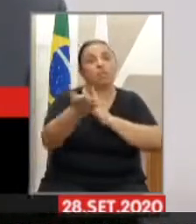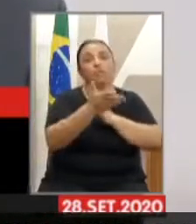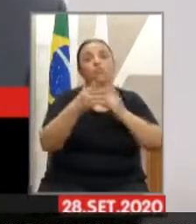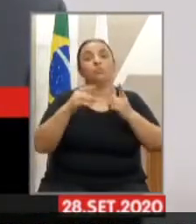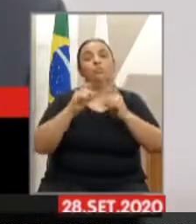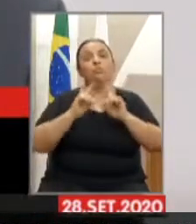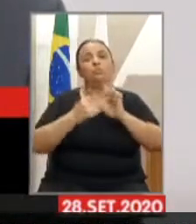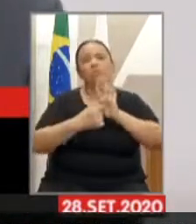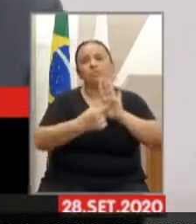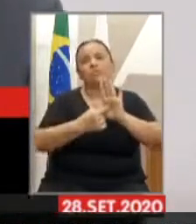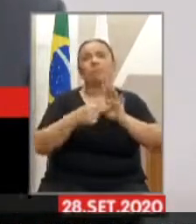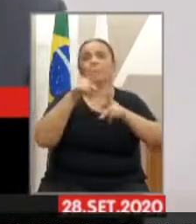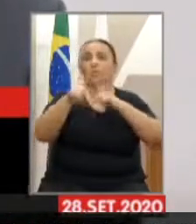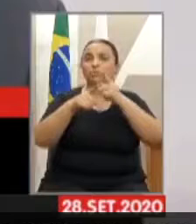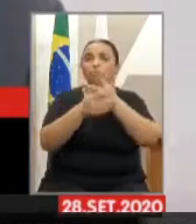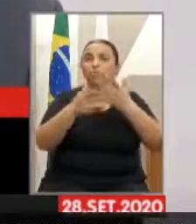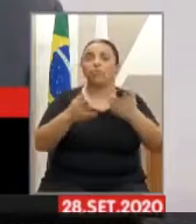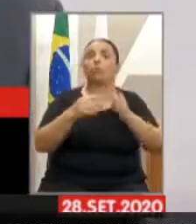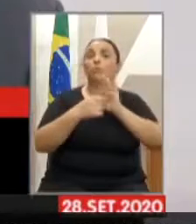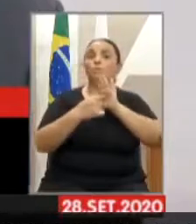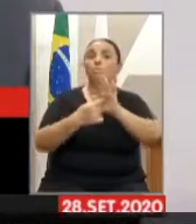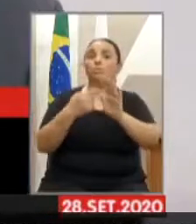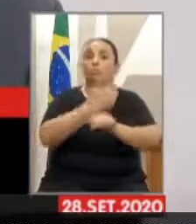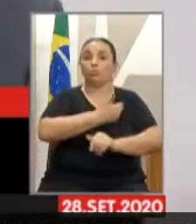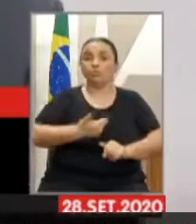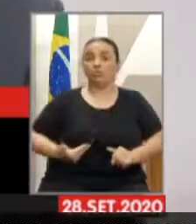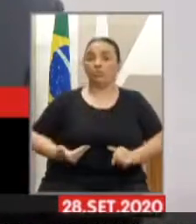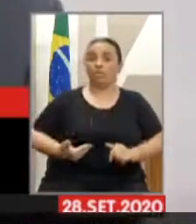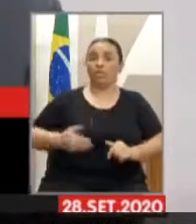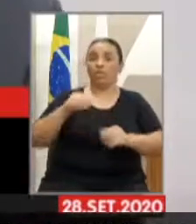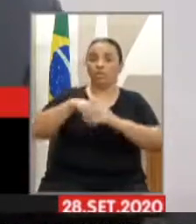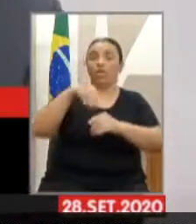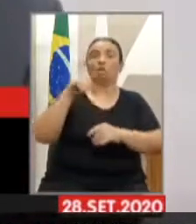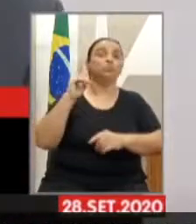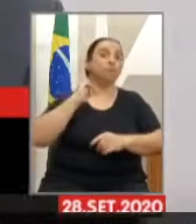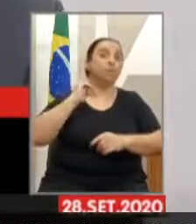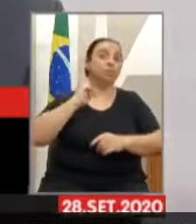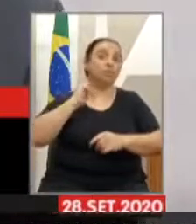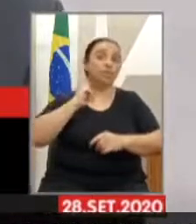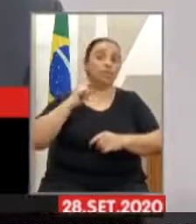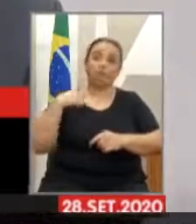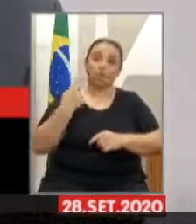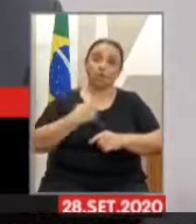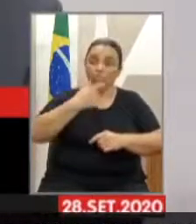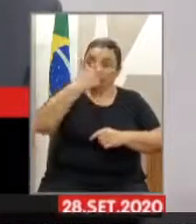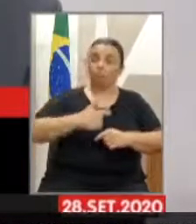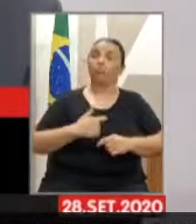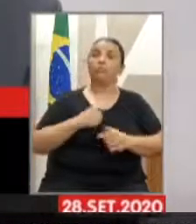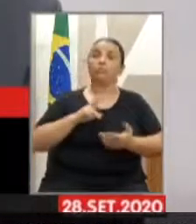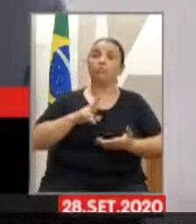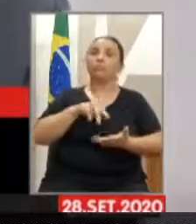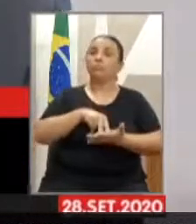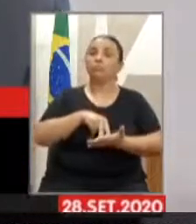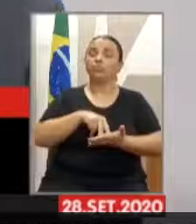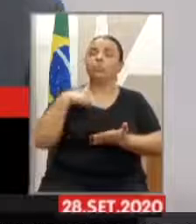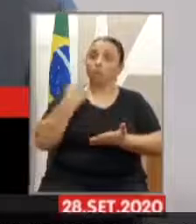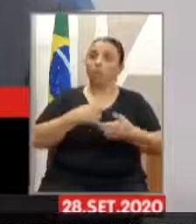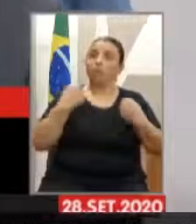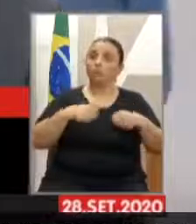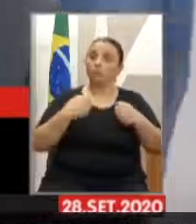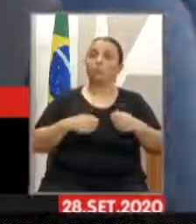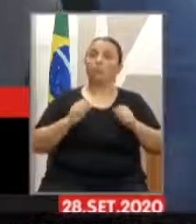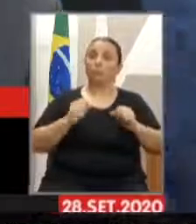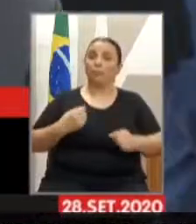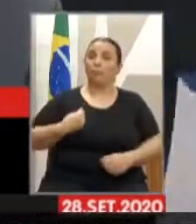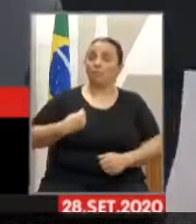mostrar para os governantes do Estado de Minas Gerais que estamos aqui, estamos aqui, nós temos que participar, nós queremos